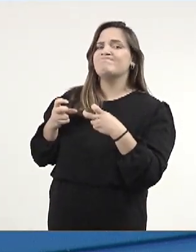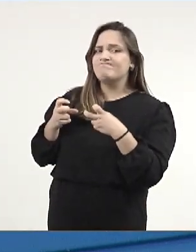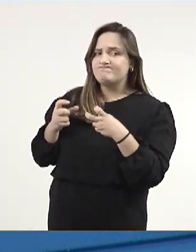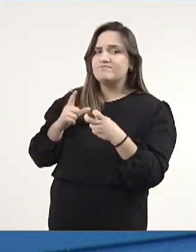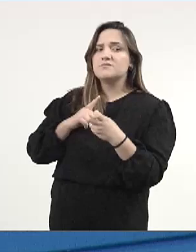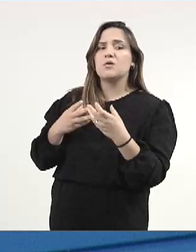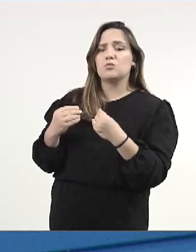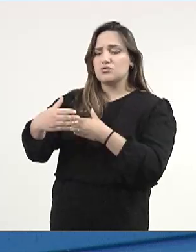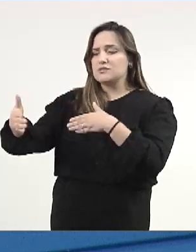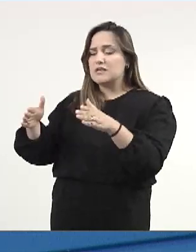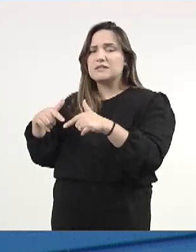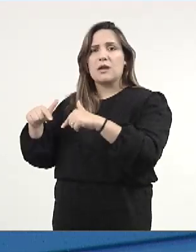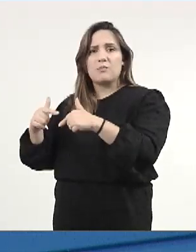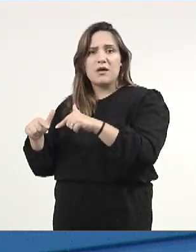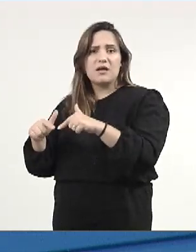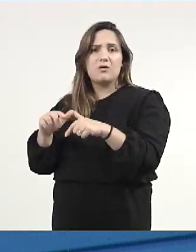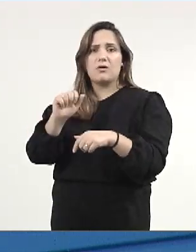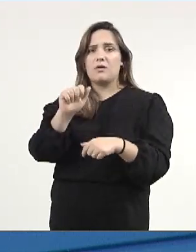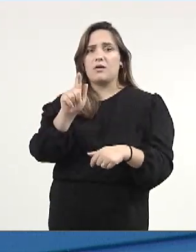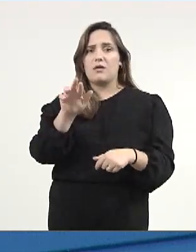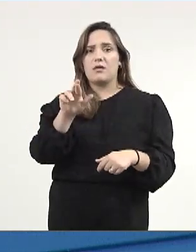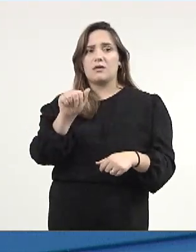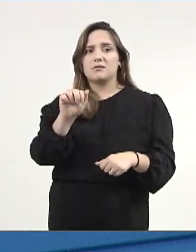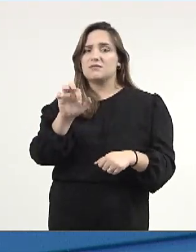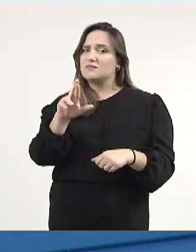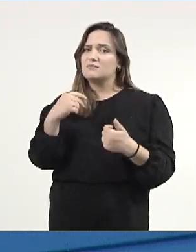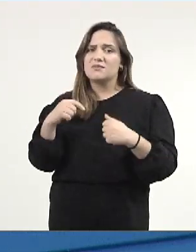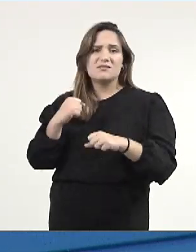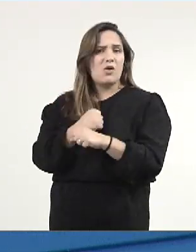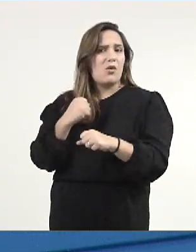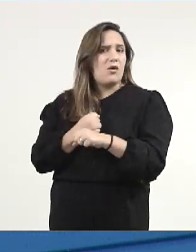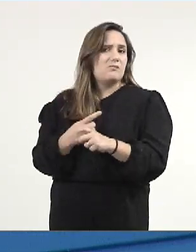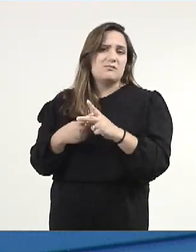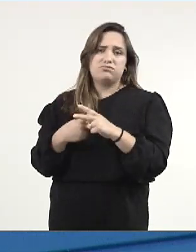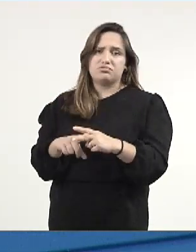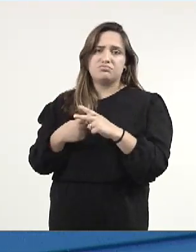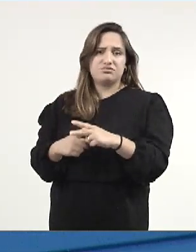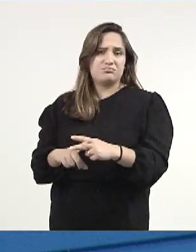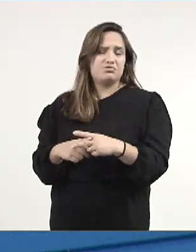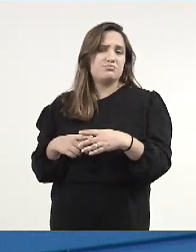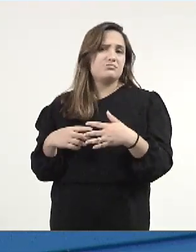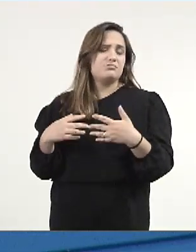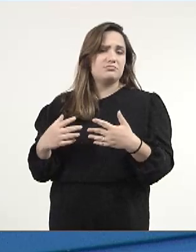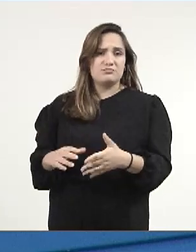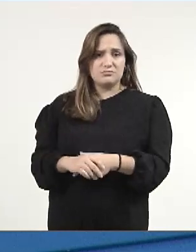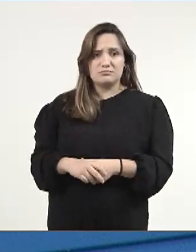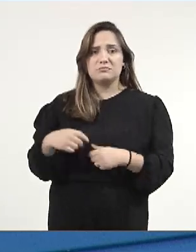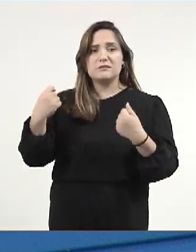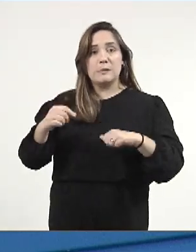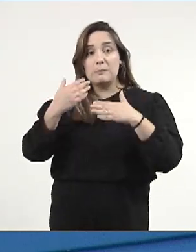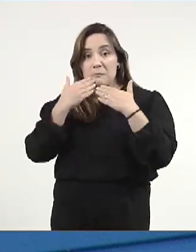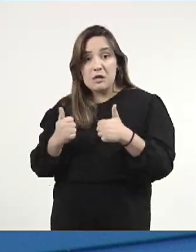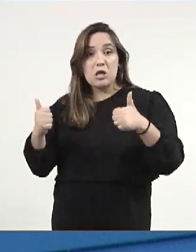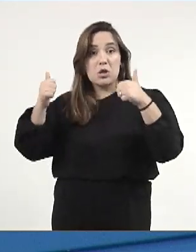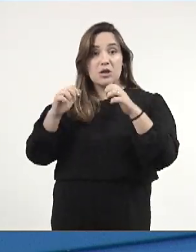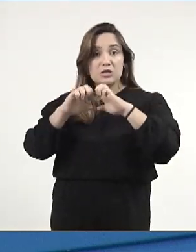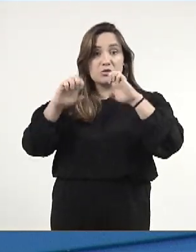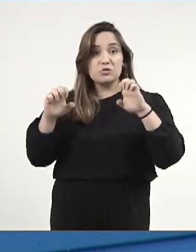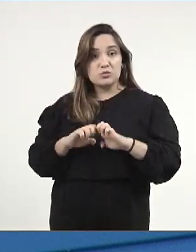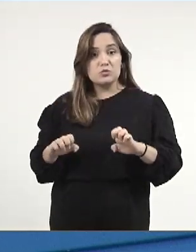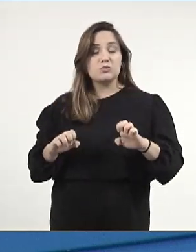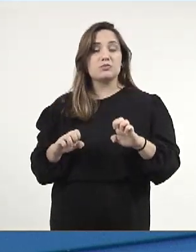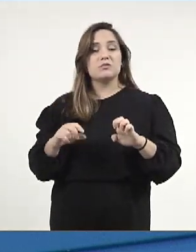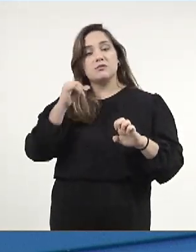escritórios da Agraer é necessário reformas, é necessário uma melhoria na instalação